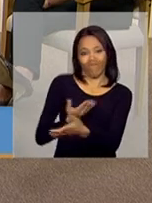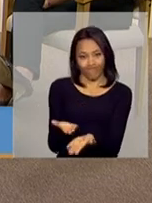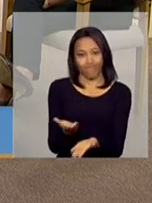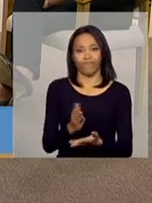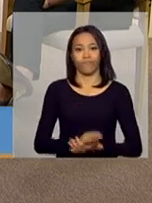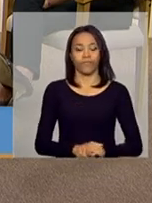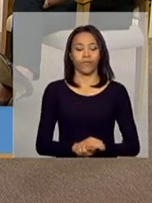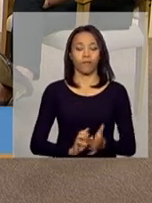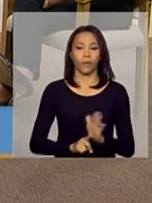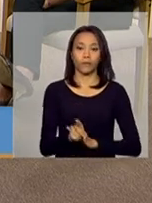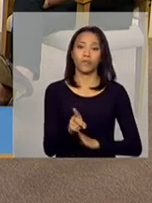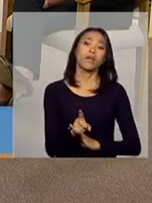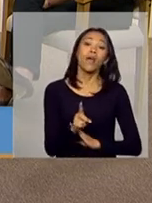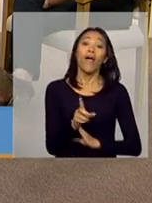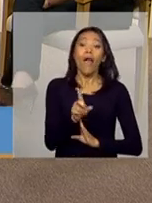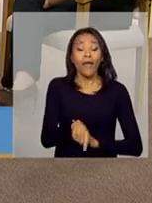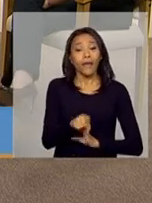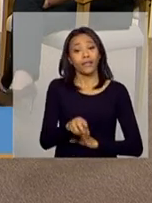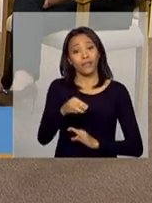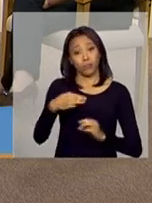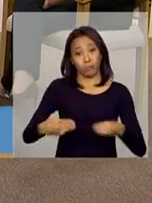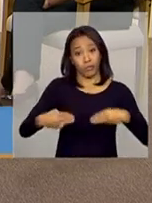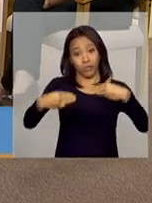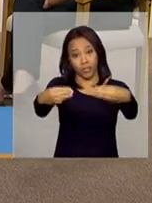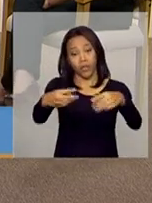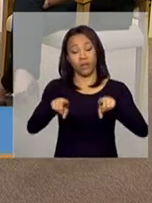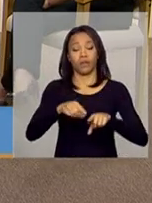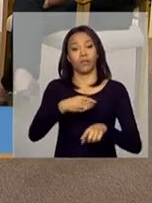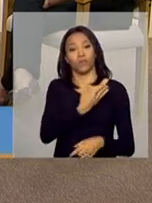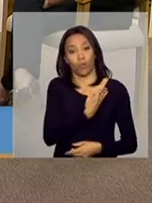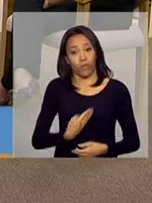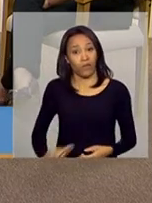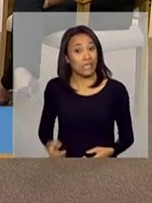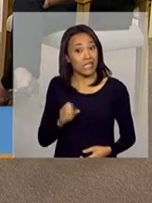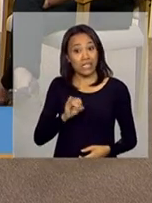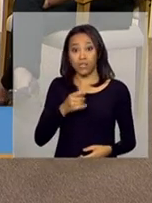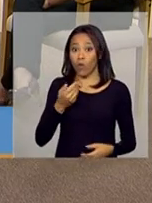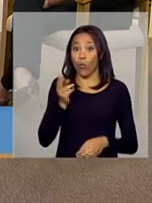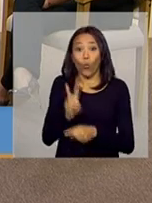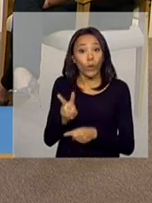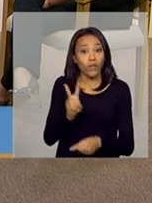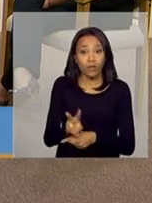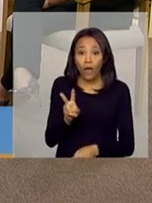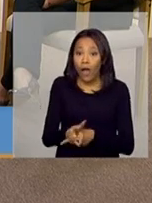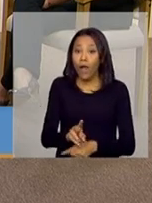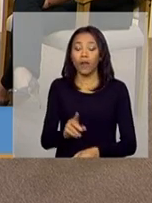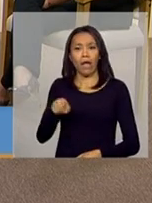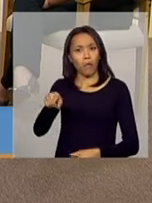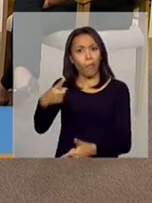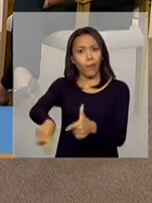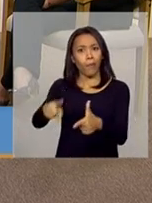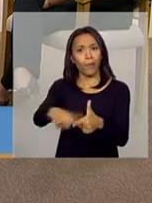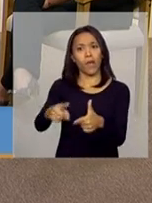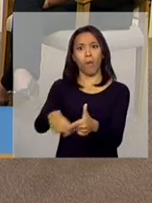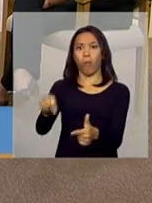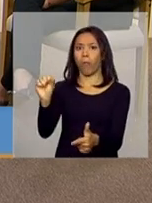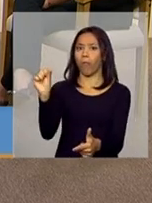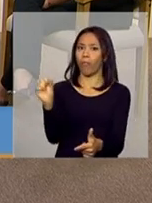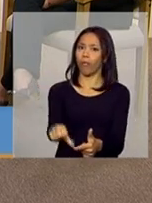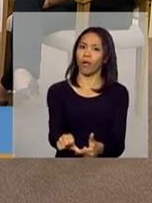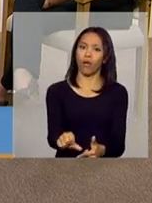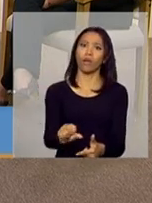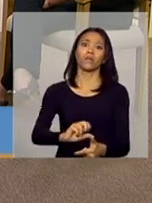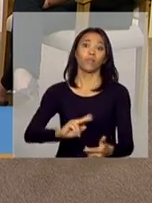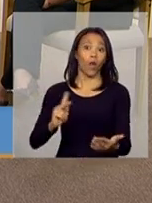os ministérios, o governo, ou seja, não cuidasse disso, de repente um problema mais sério que está